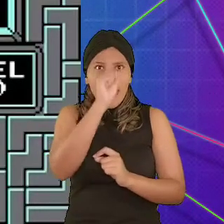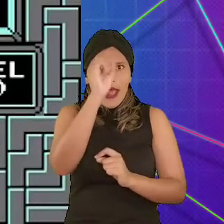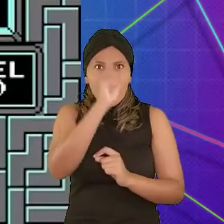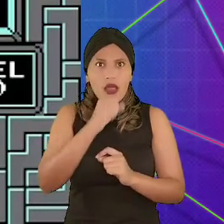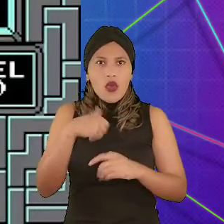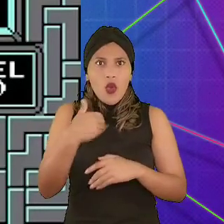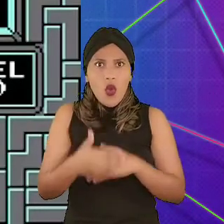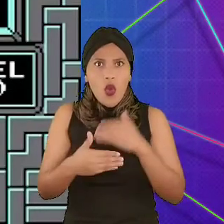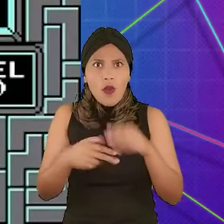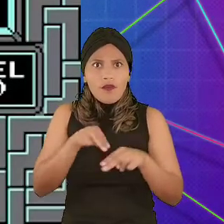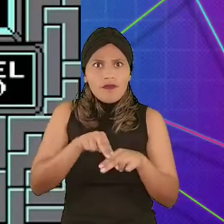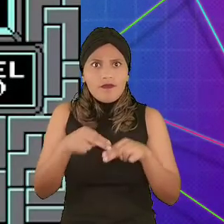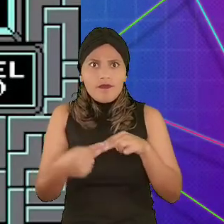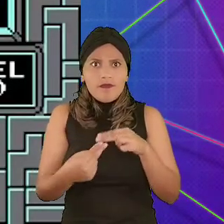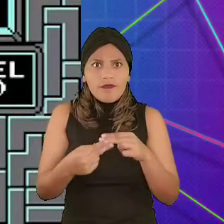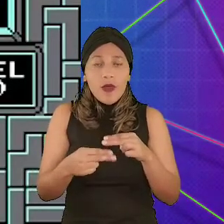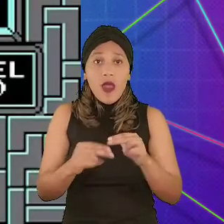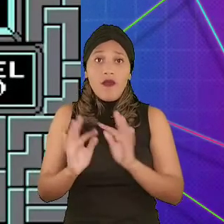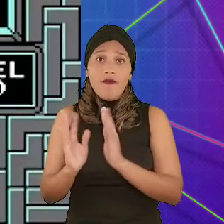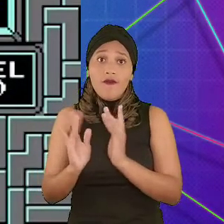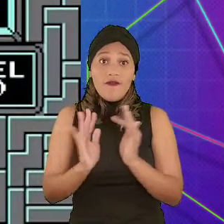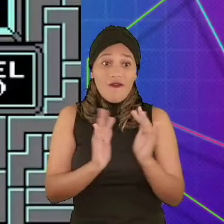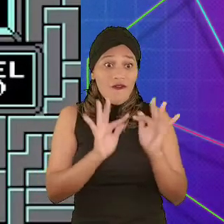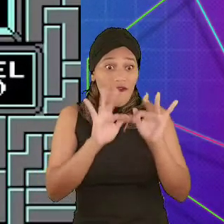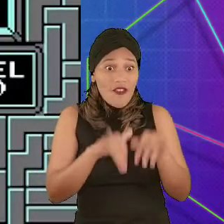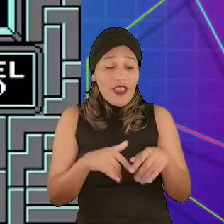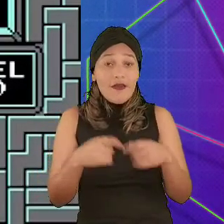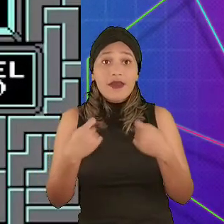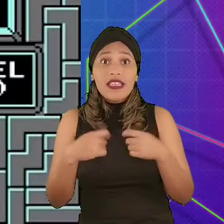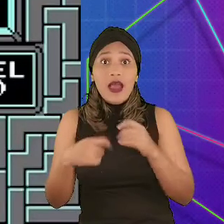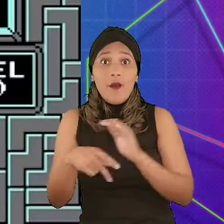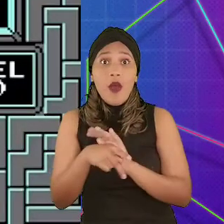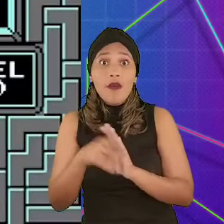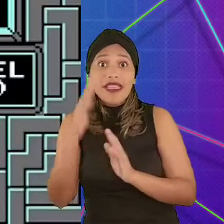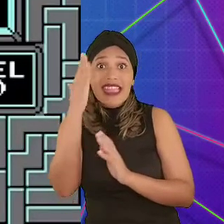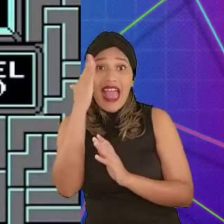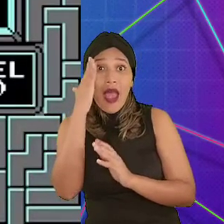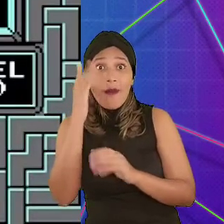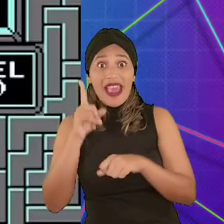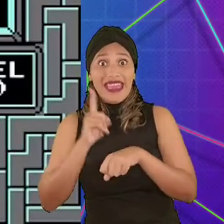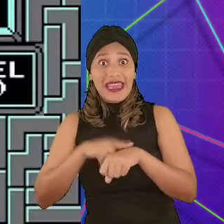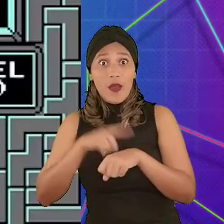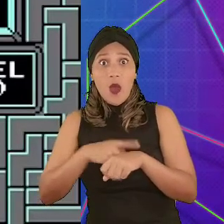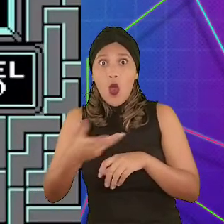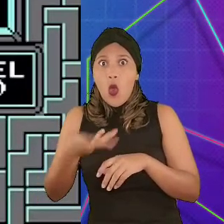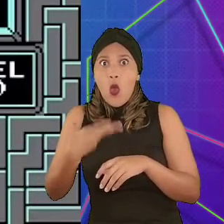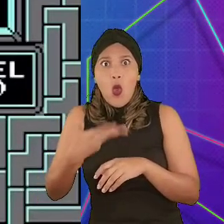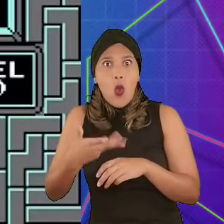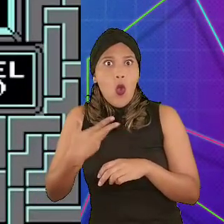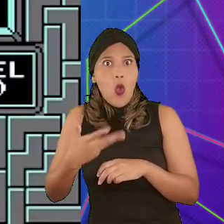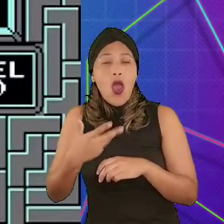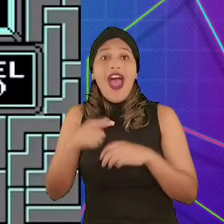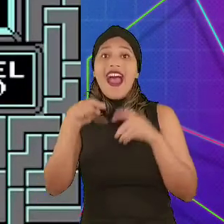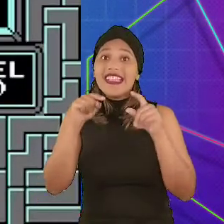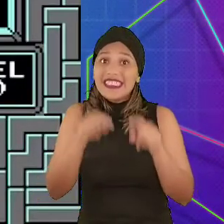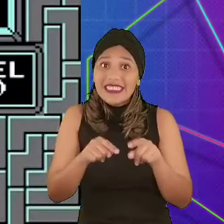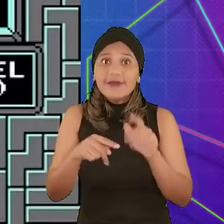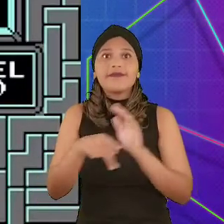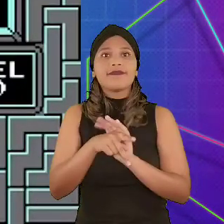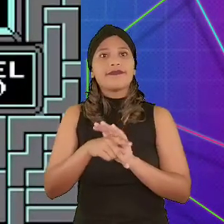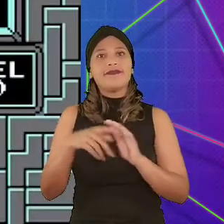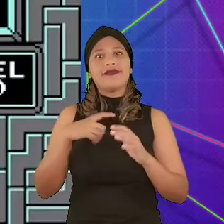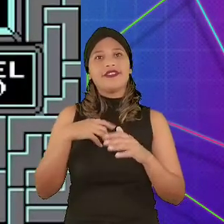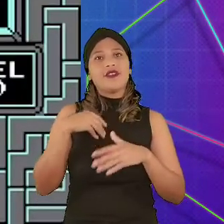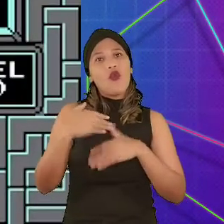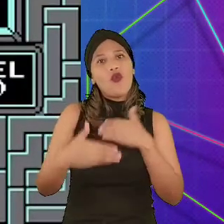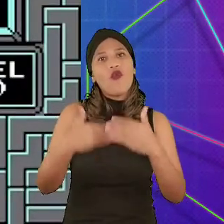a encaixar as peças uma na outra. E, no fim, precisa ter agilidade para fazer isso em uma velocidade maior. É assim que se mantém